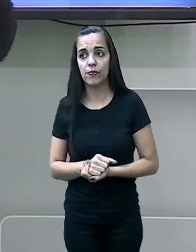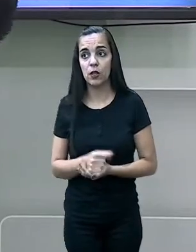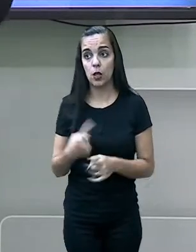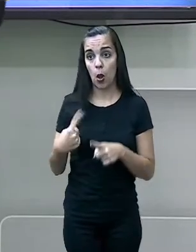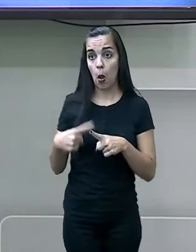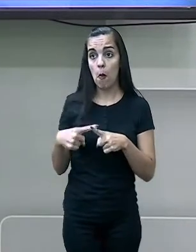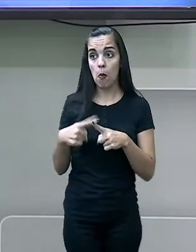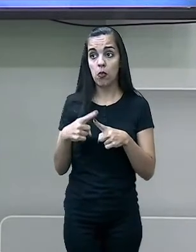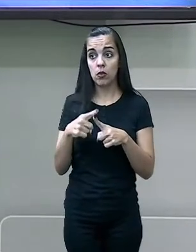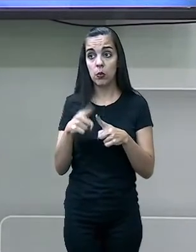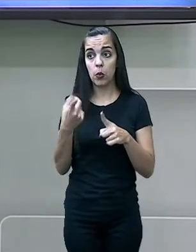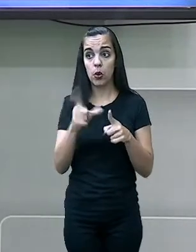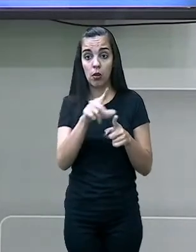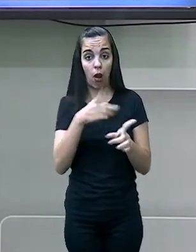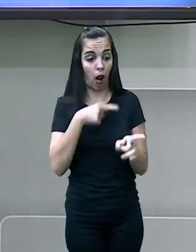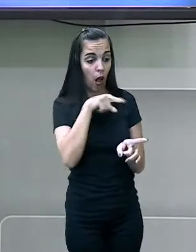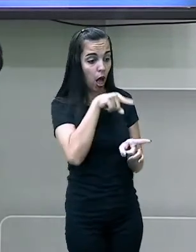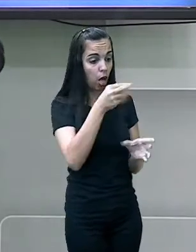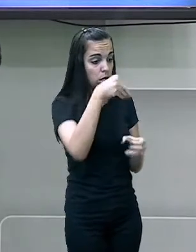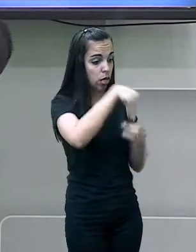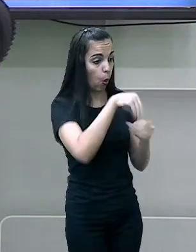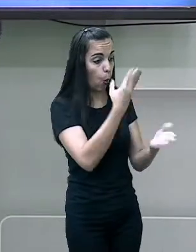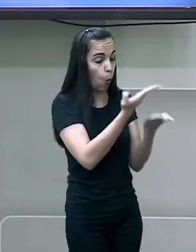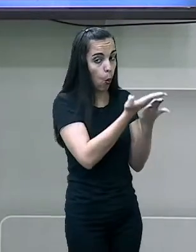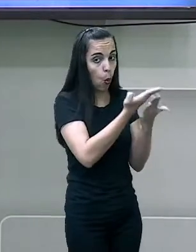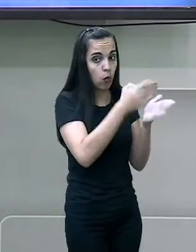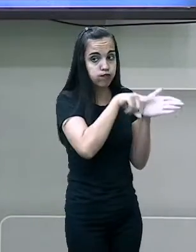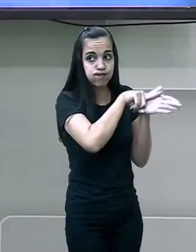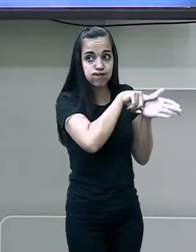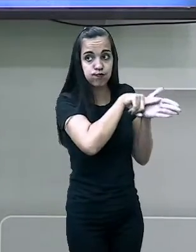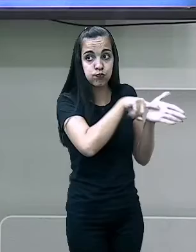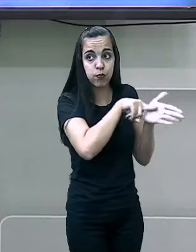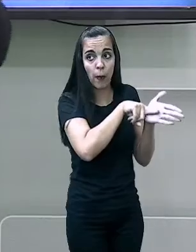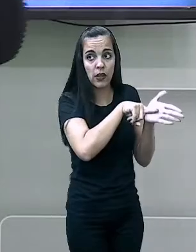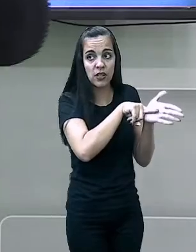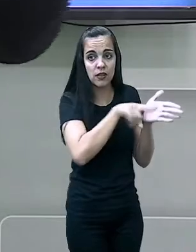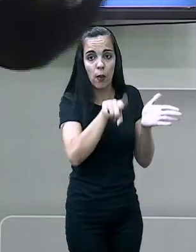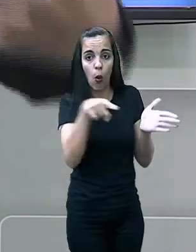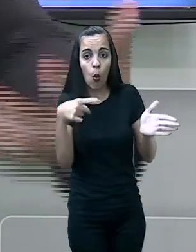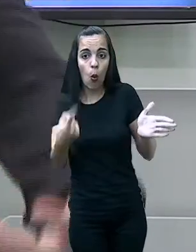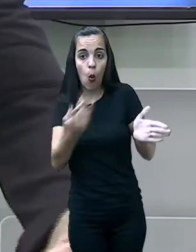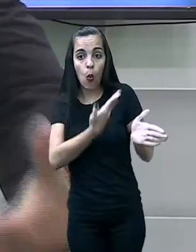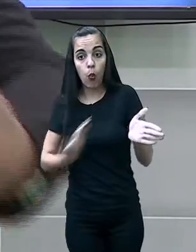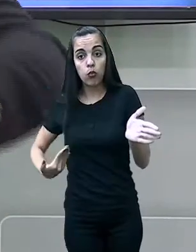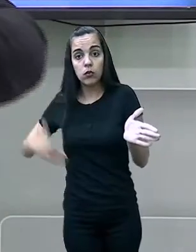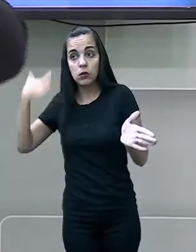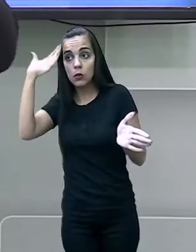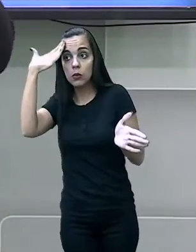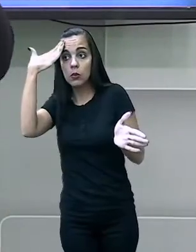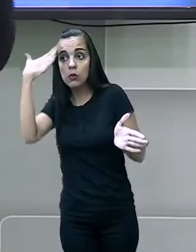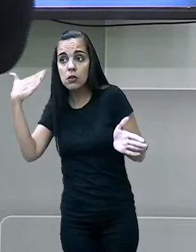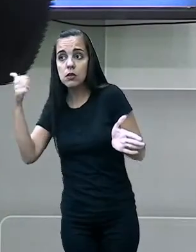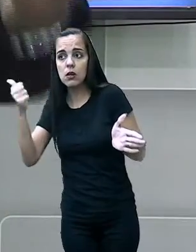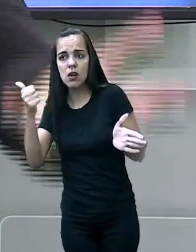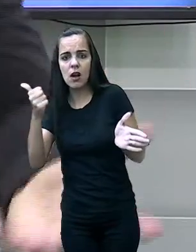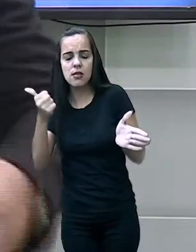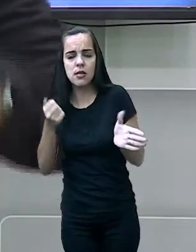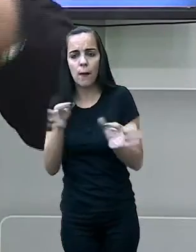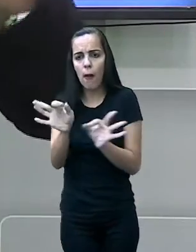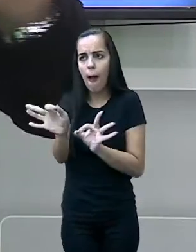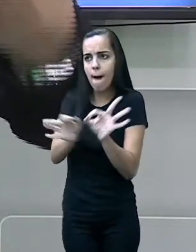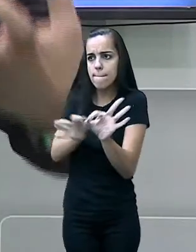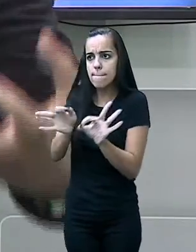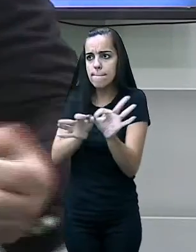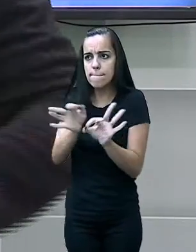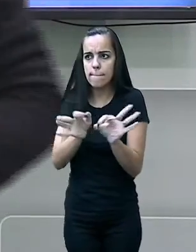através desse estudo que os governos podem estabelecer ou preparar,